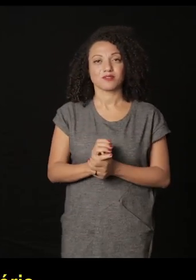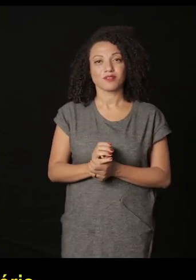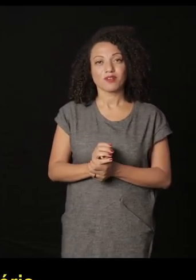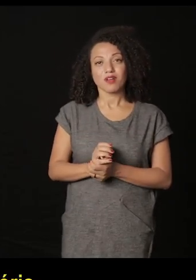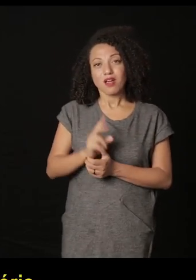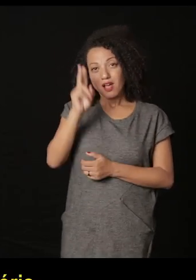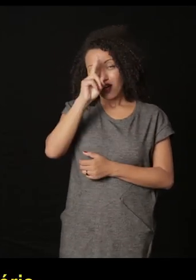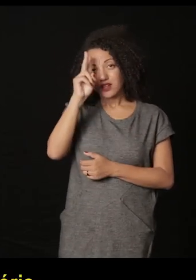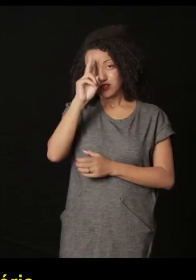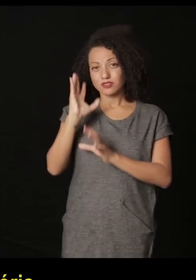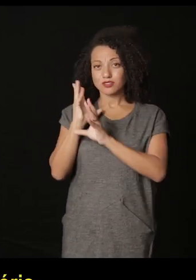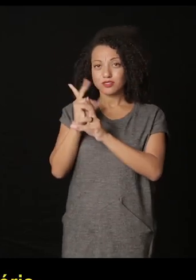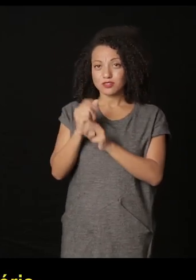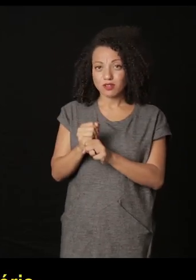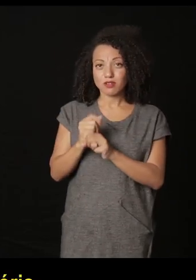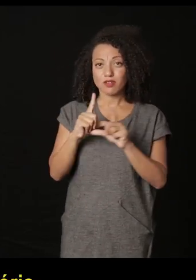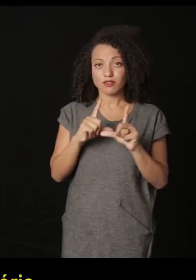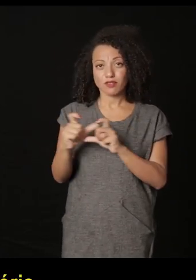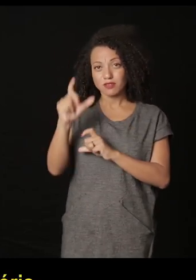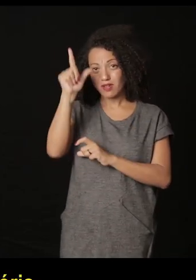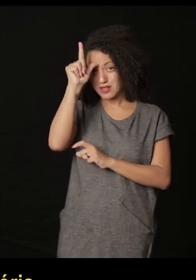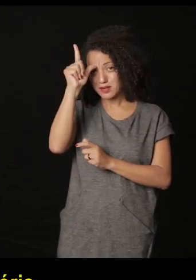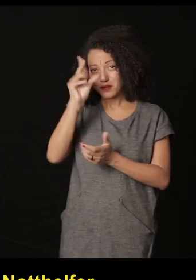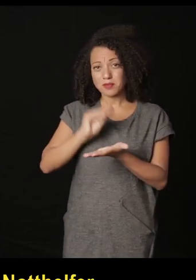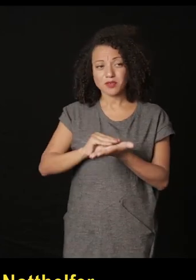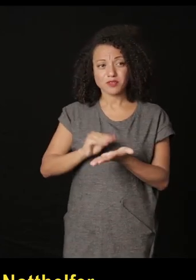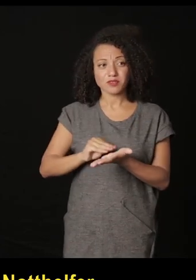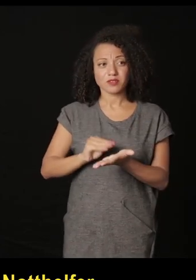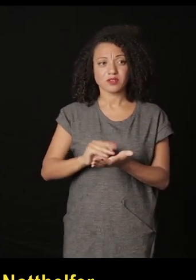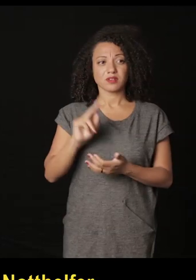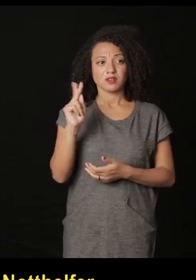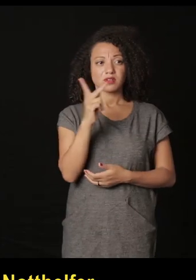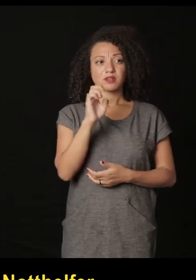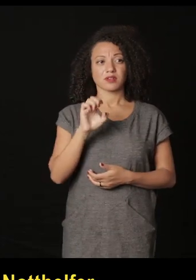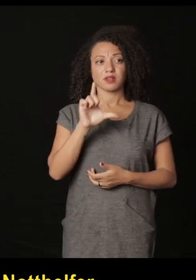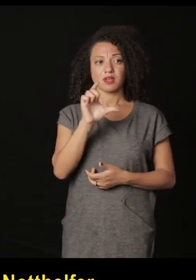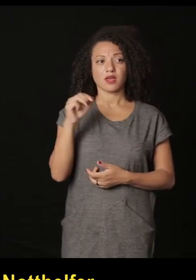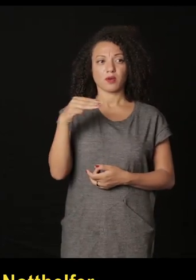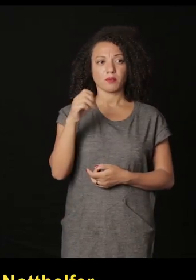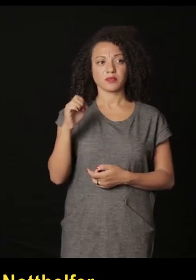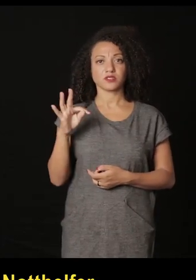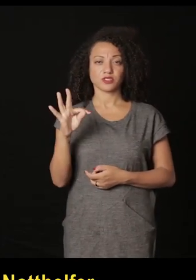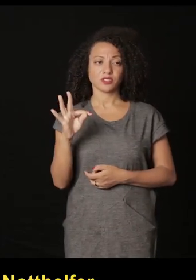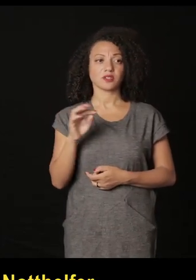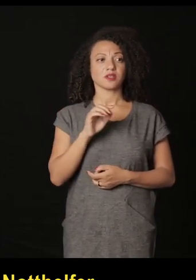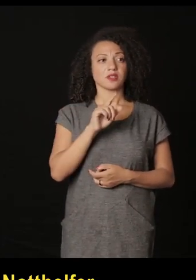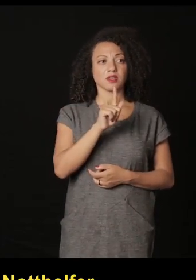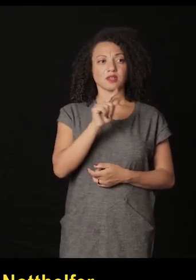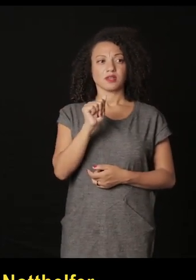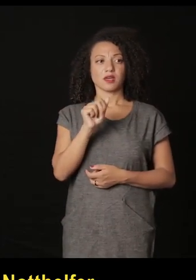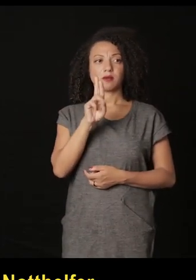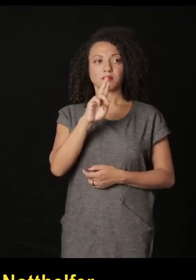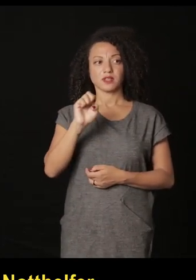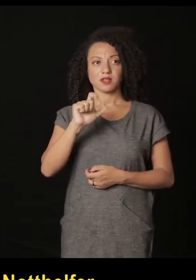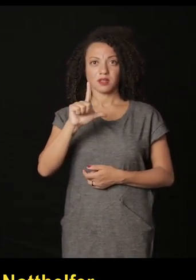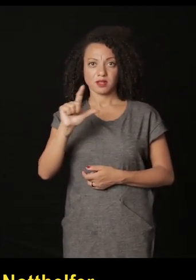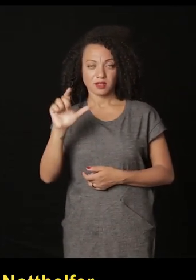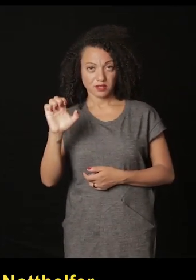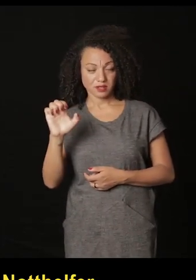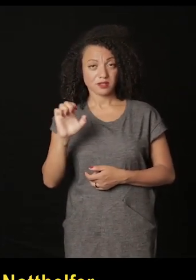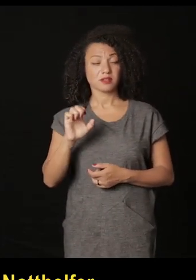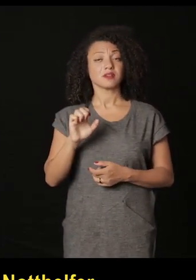gente que faltam na história da fotografia alemã para mim estão os Helmut Gabriel Becher que têm